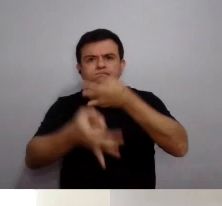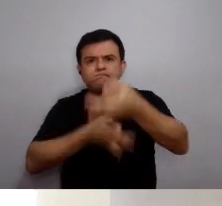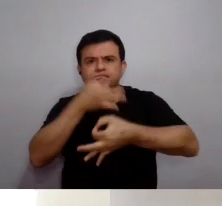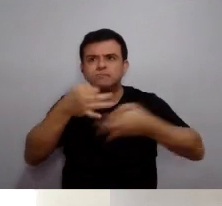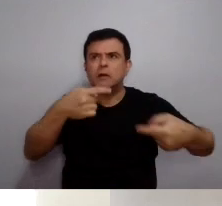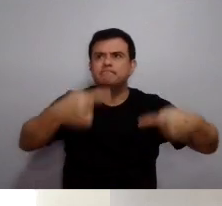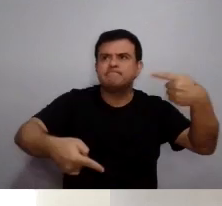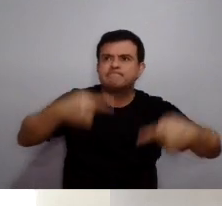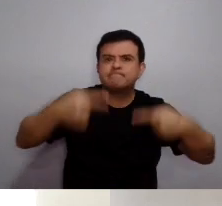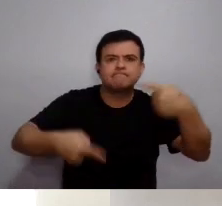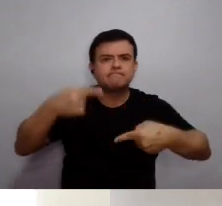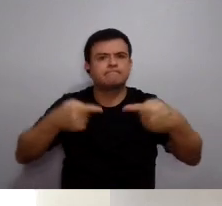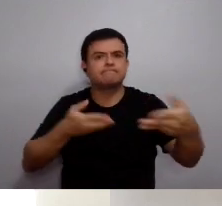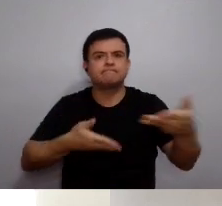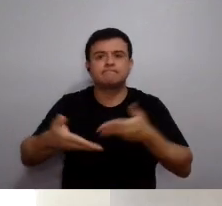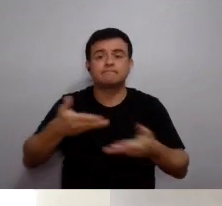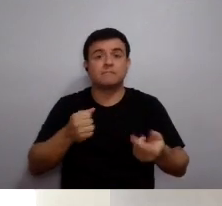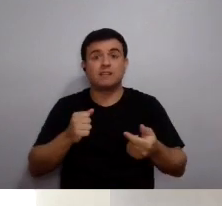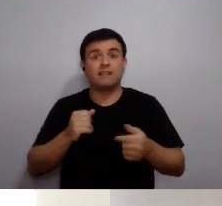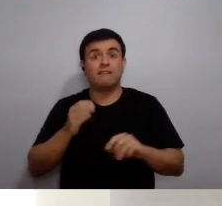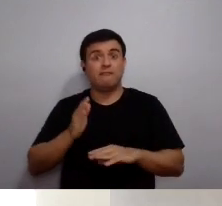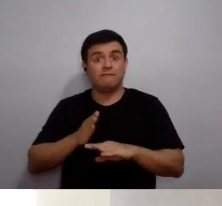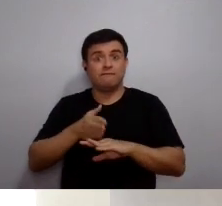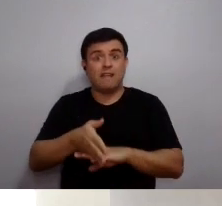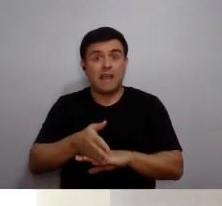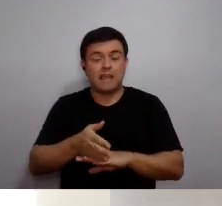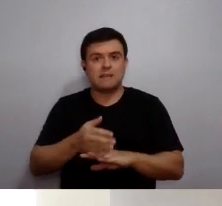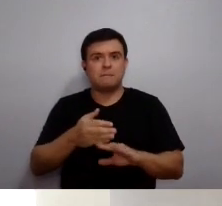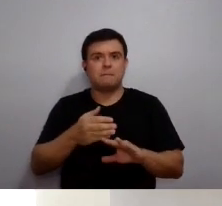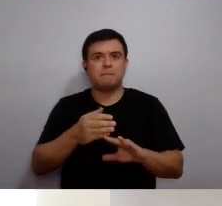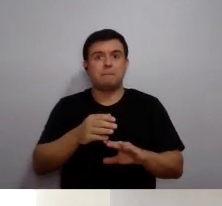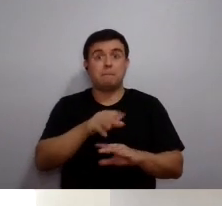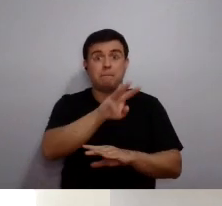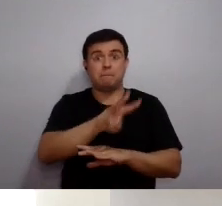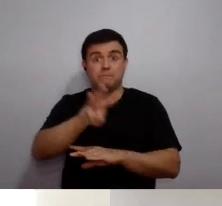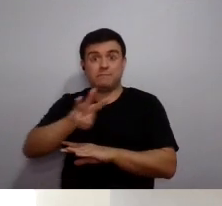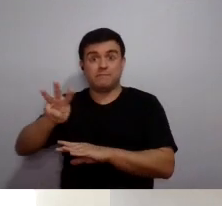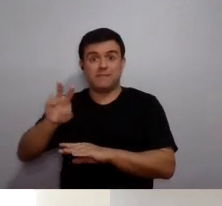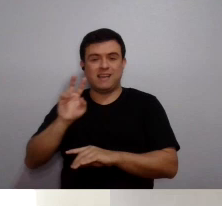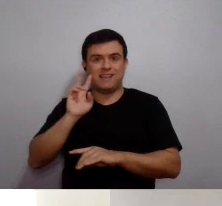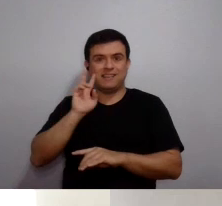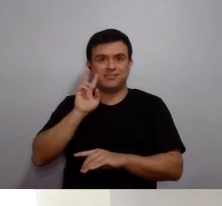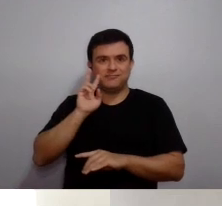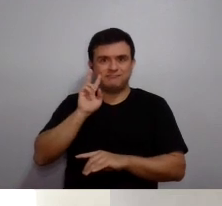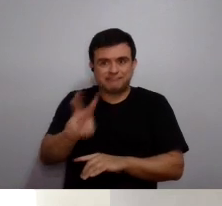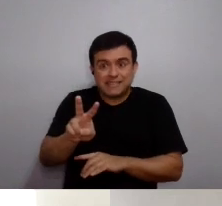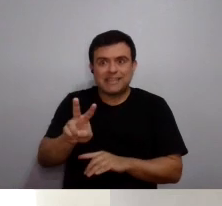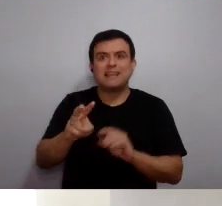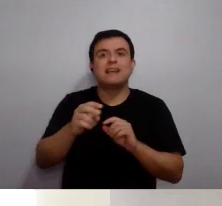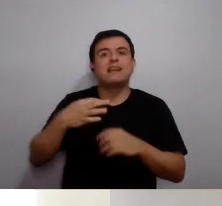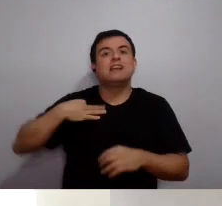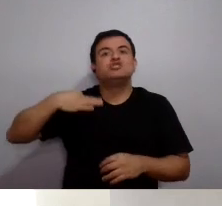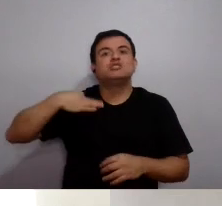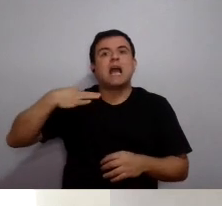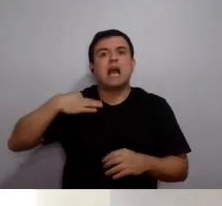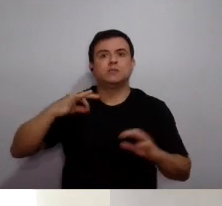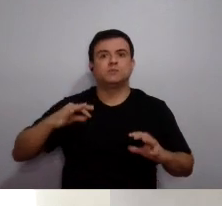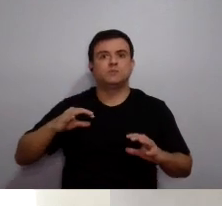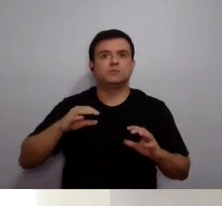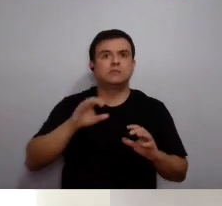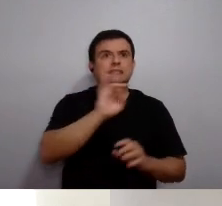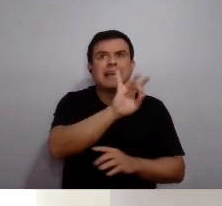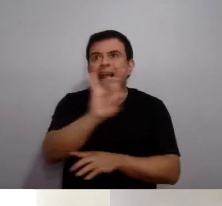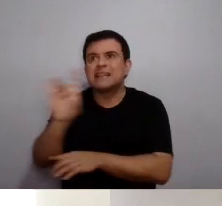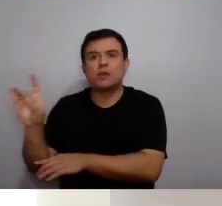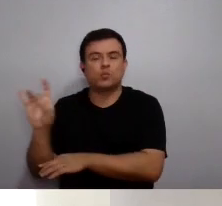todos tenham a oportunidade de ir na página da universidade e ver os candidatos, e eu já digo para todos,